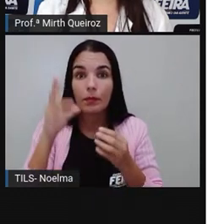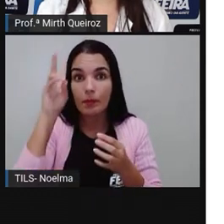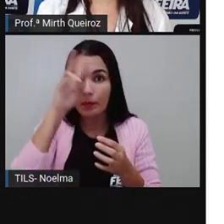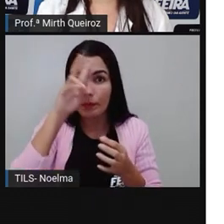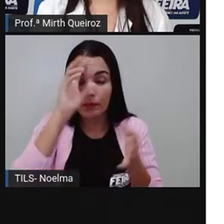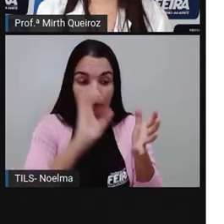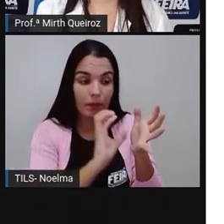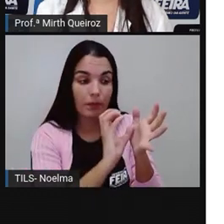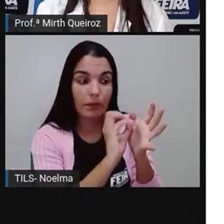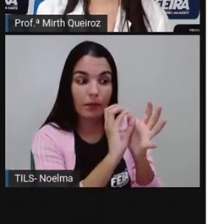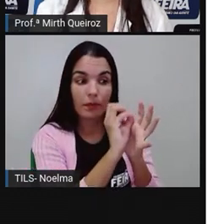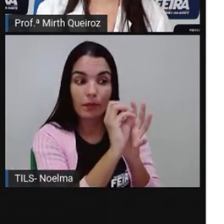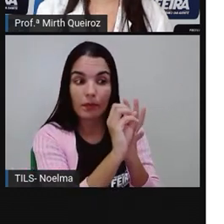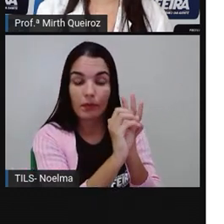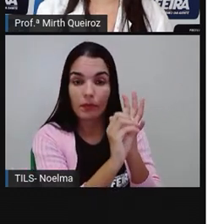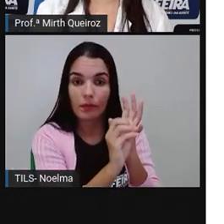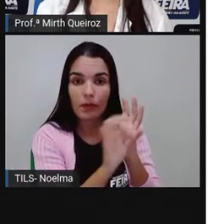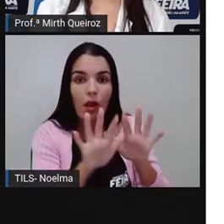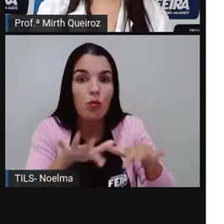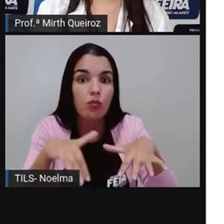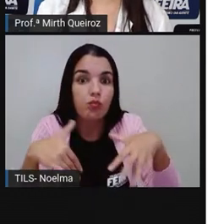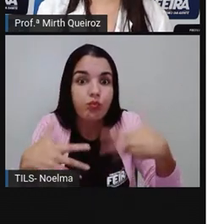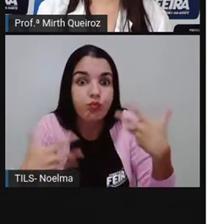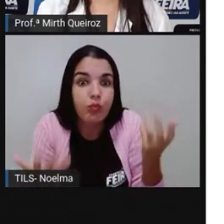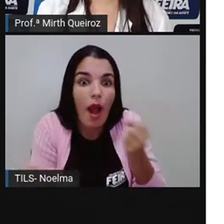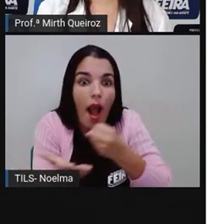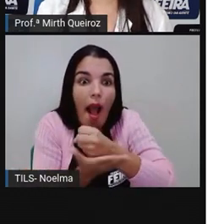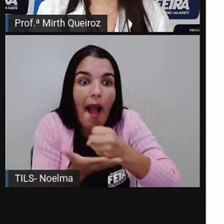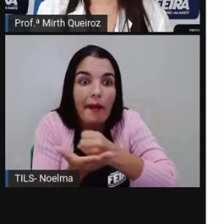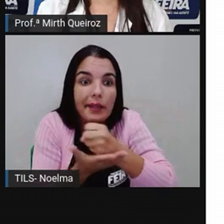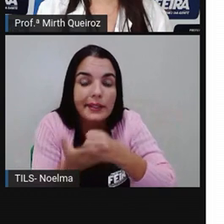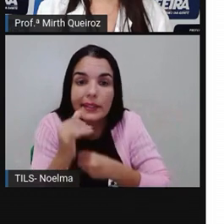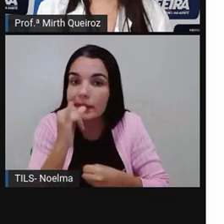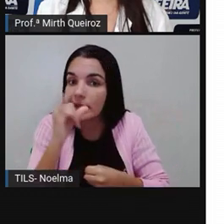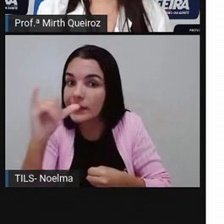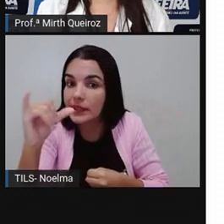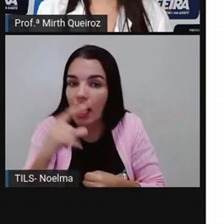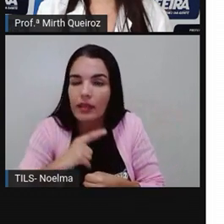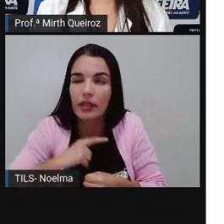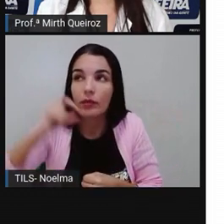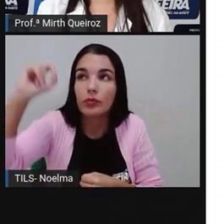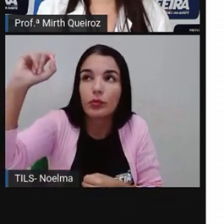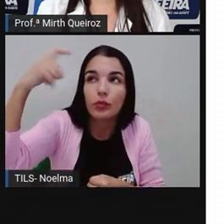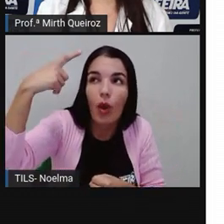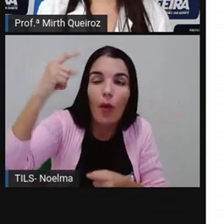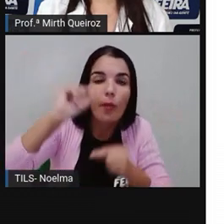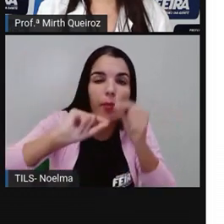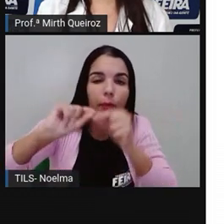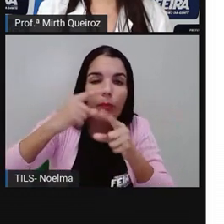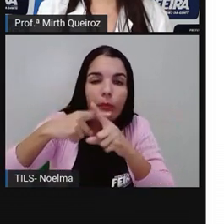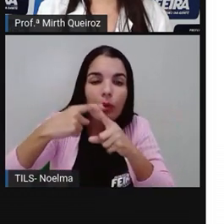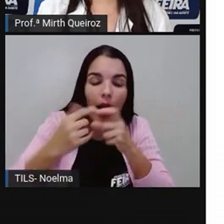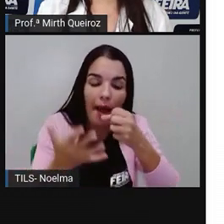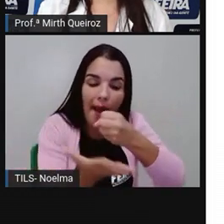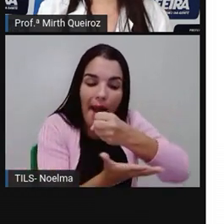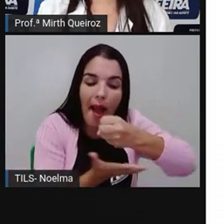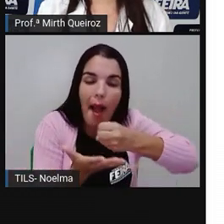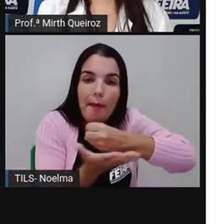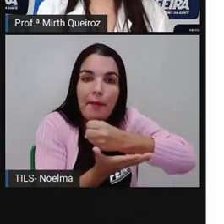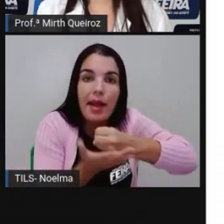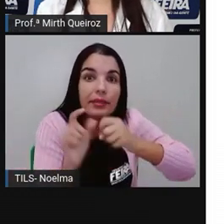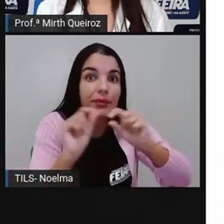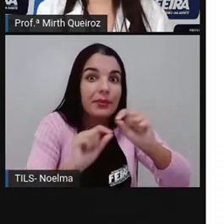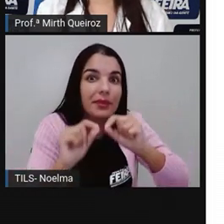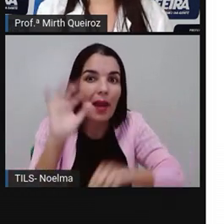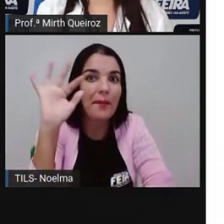Quando a gente fala qual a fonte de energia, a gente utiliza o sol, por quê? Quem é a base da cadeia alimentar? A cadeia alimentar começa a